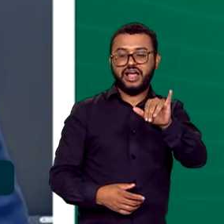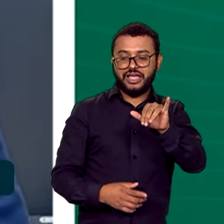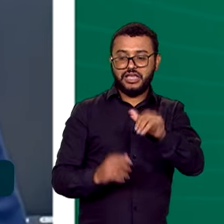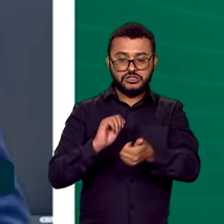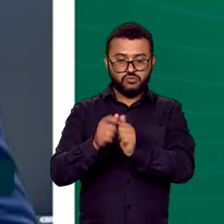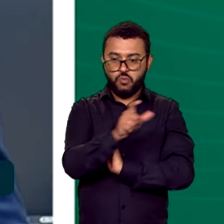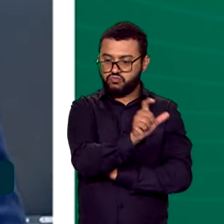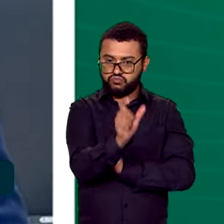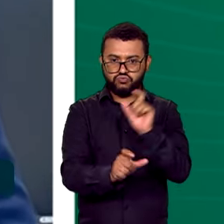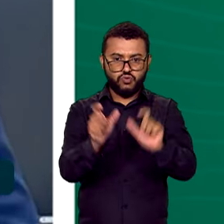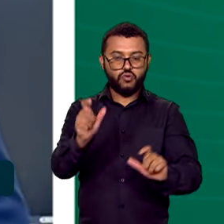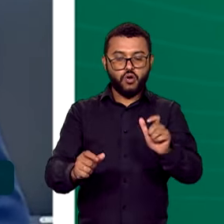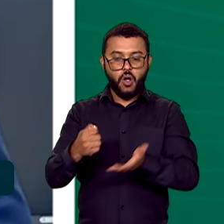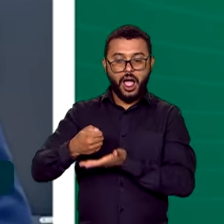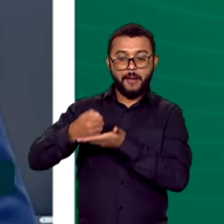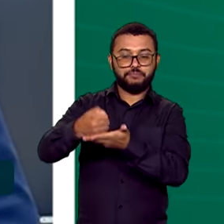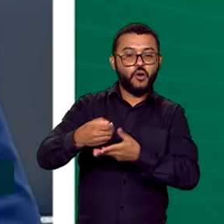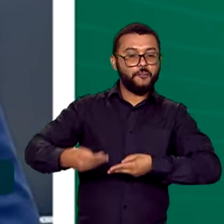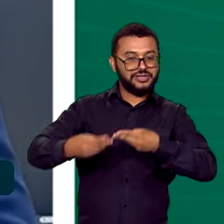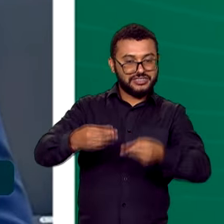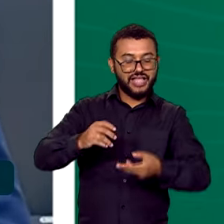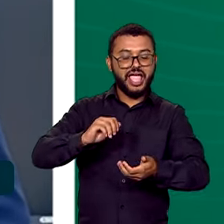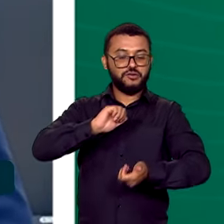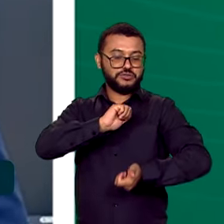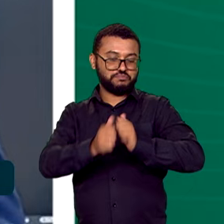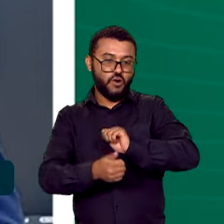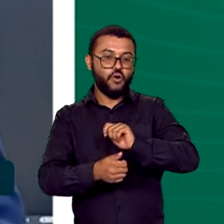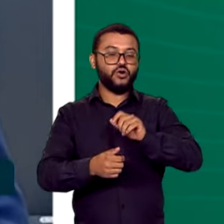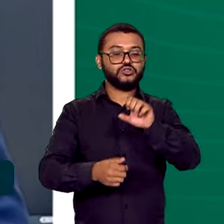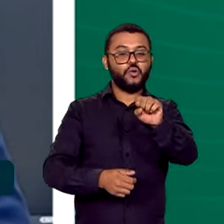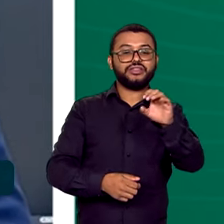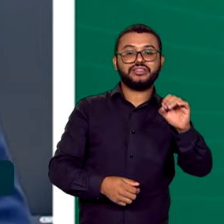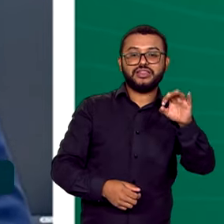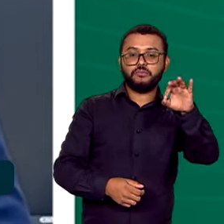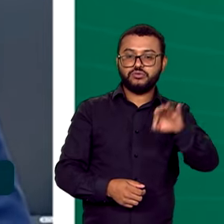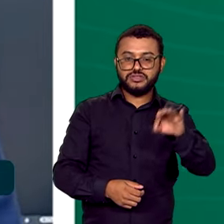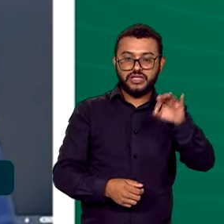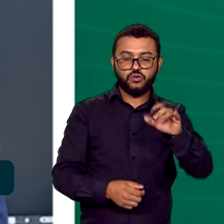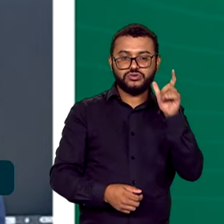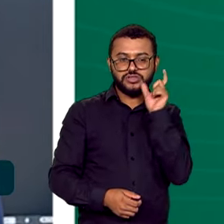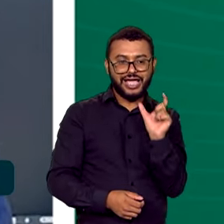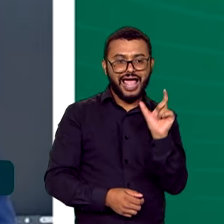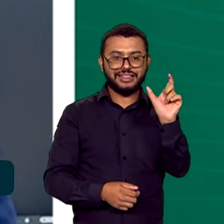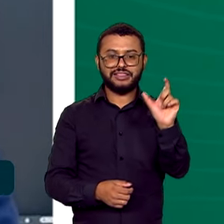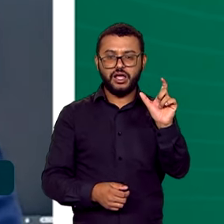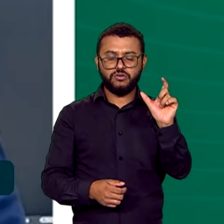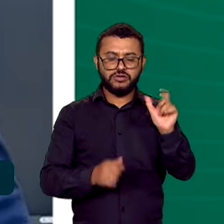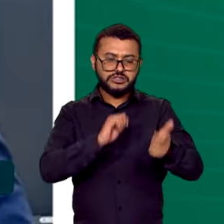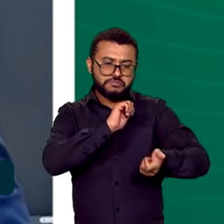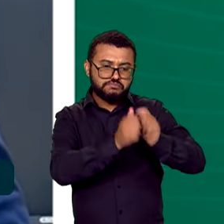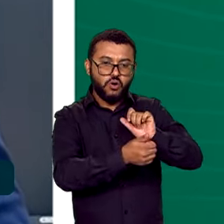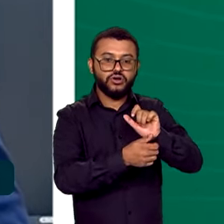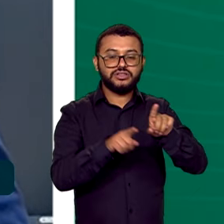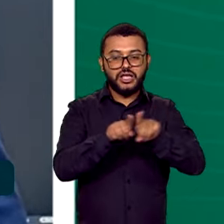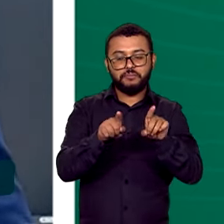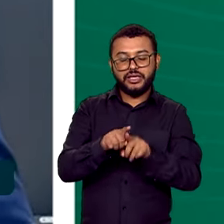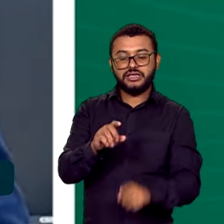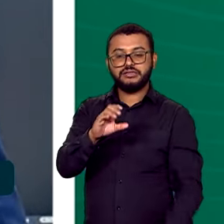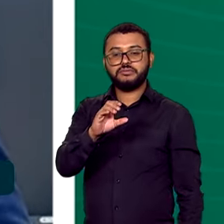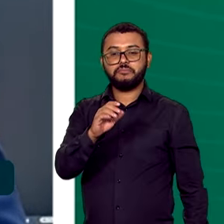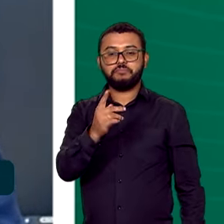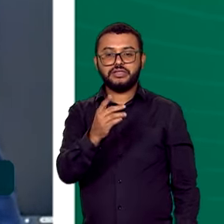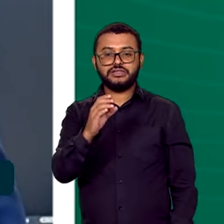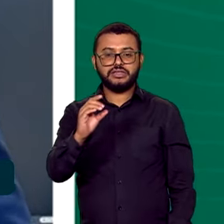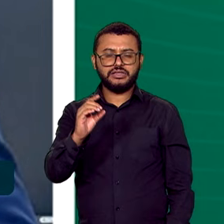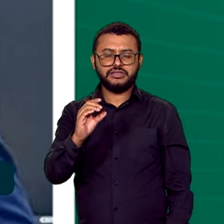atletas, com apoio do Ministério do Esporte, mais de 80% beneficiaram do nosso atleta. Com apoio do CPB e acima de tudo, com